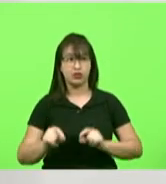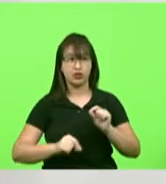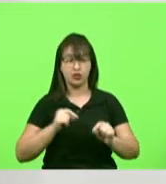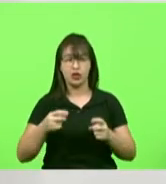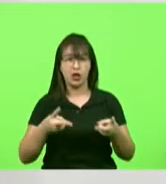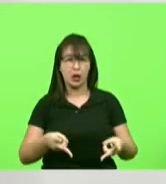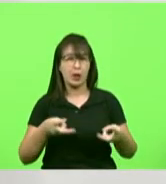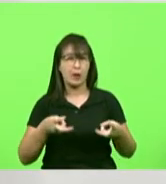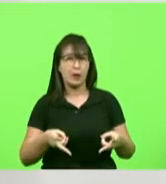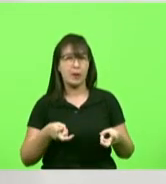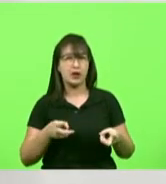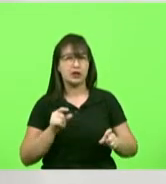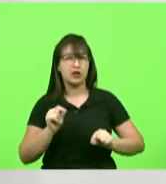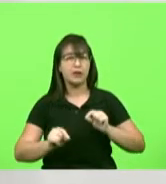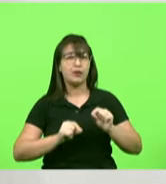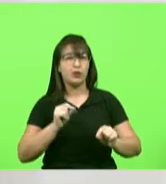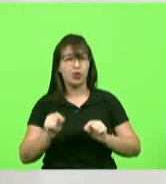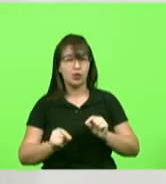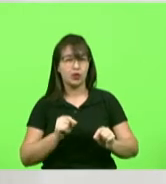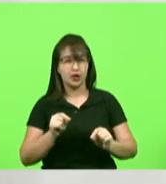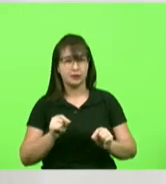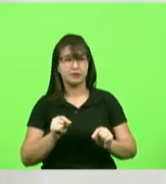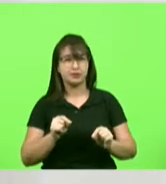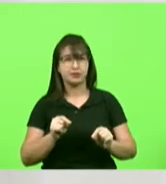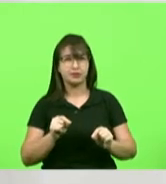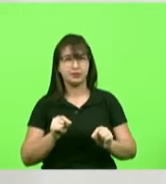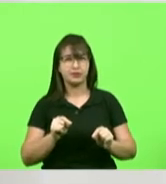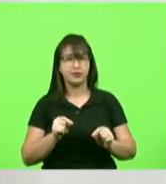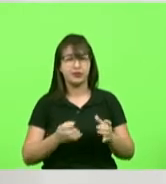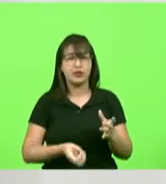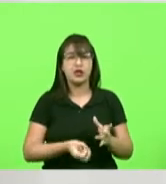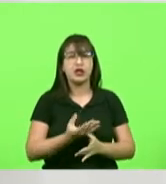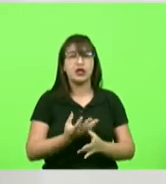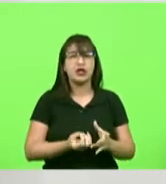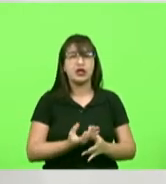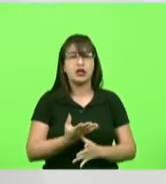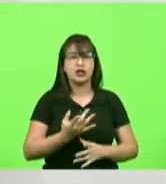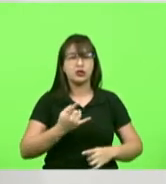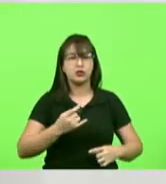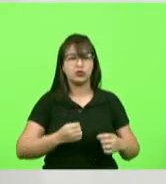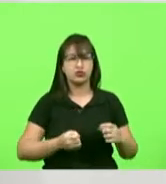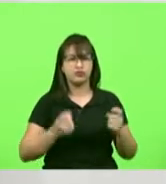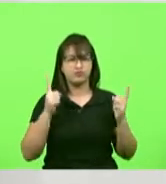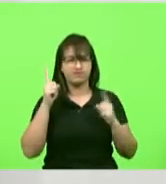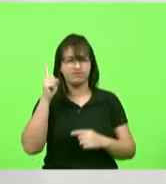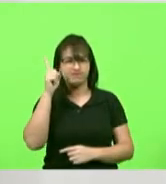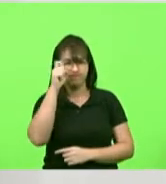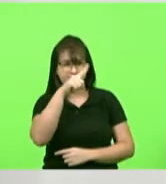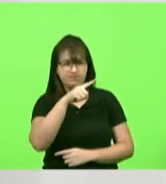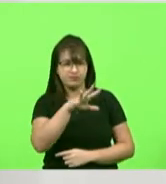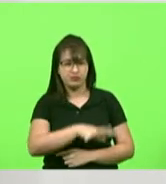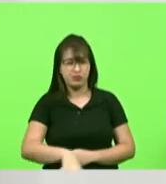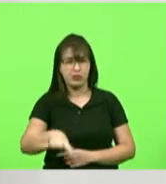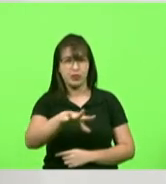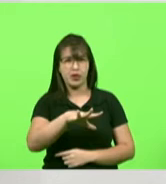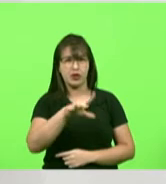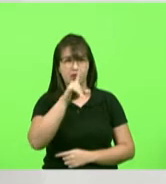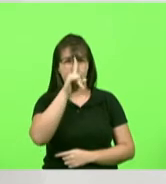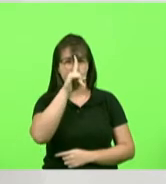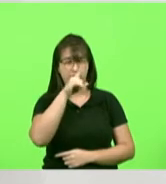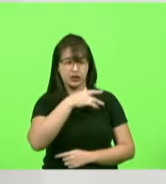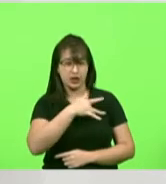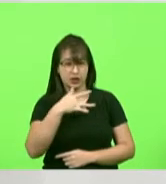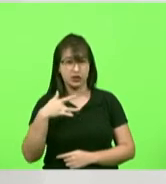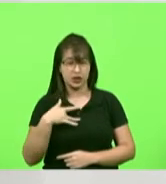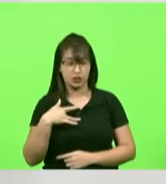um ponto que está gerando um conflito muito grande entre profissionais da área de saúde eu